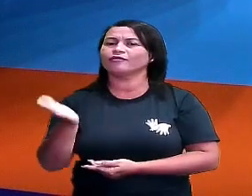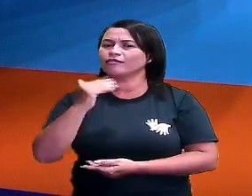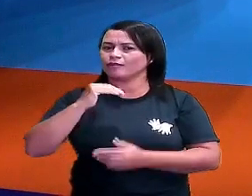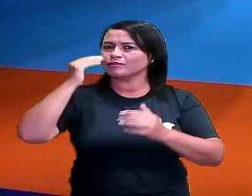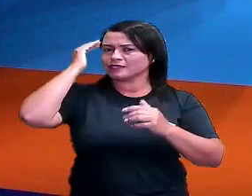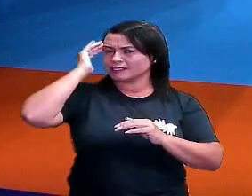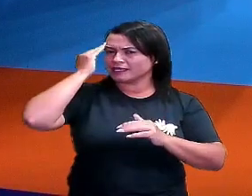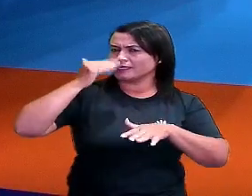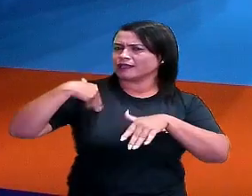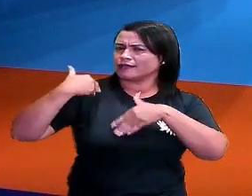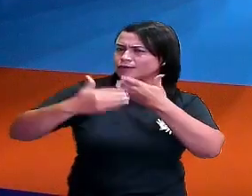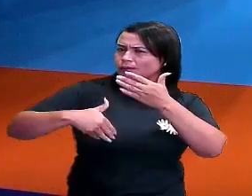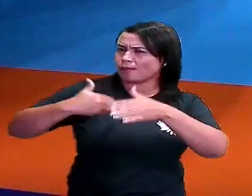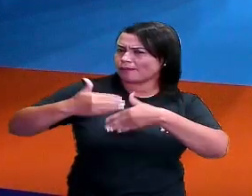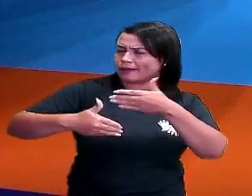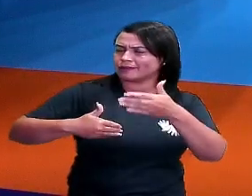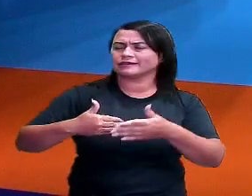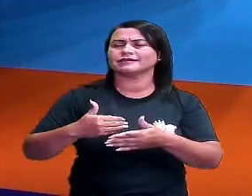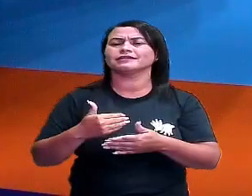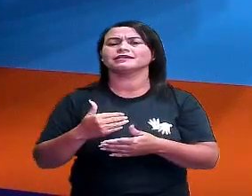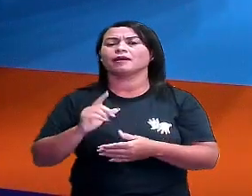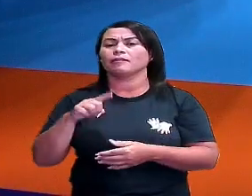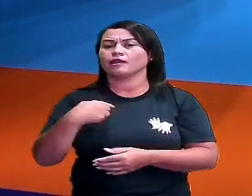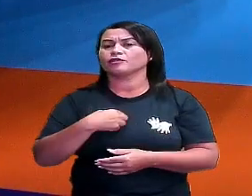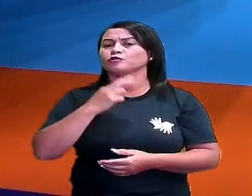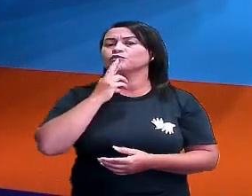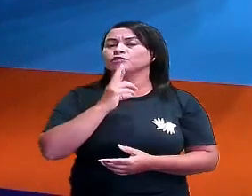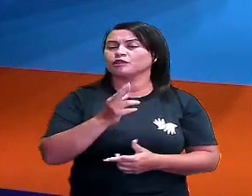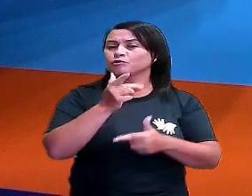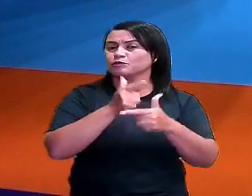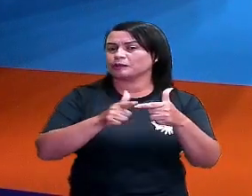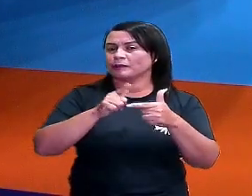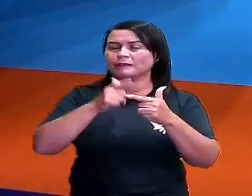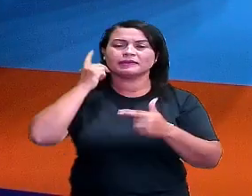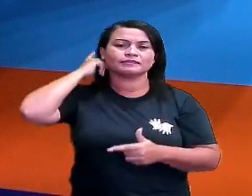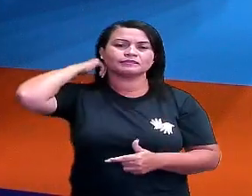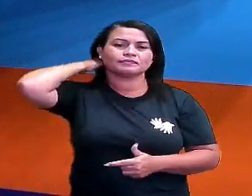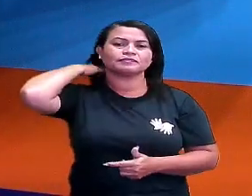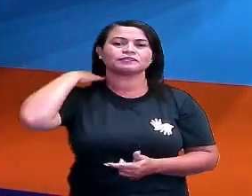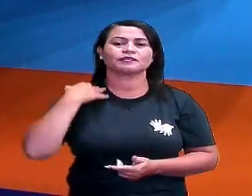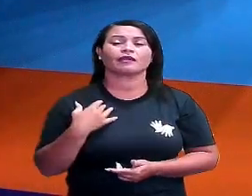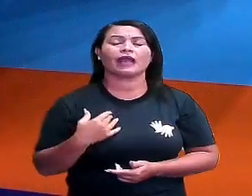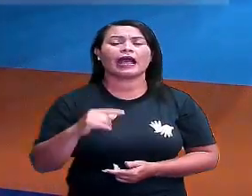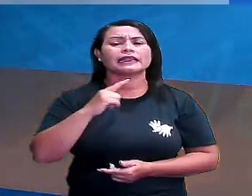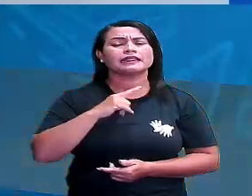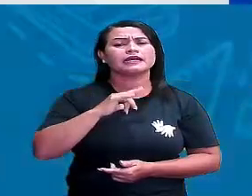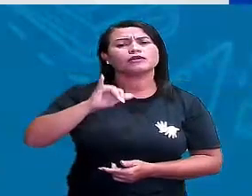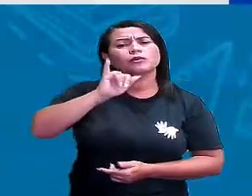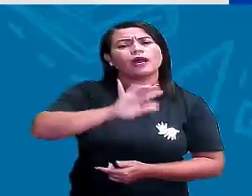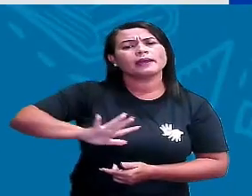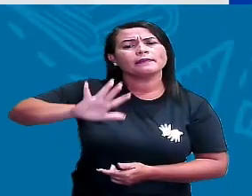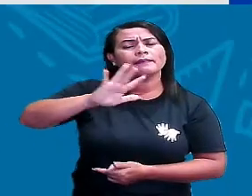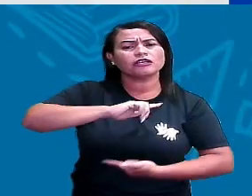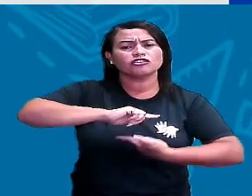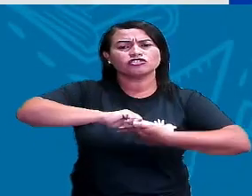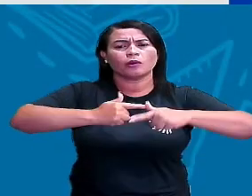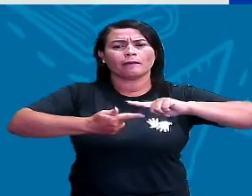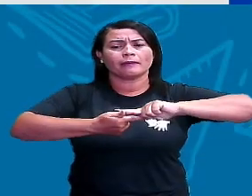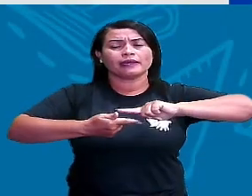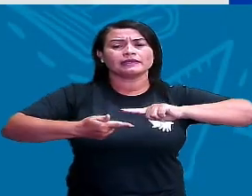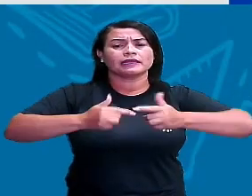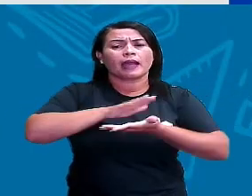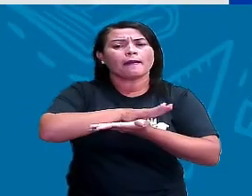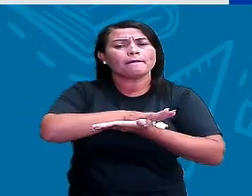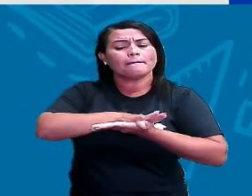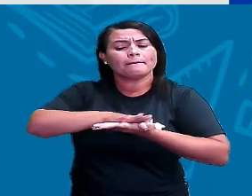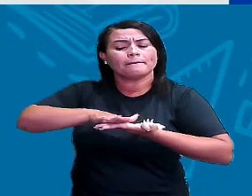entendendo um pouco mais para a gente poder resolver lá os problemas. A figura geométrica plana, eu posso